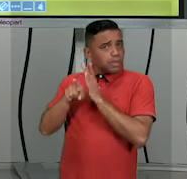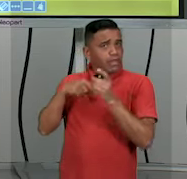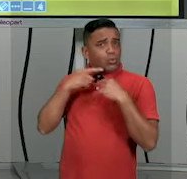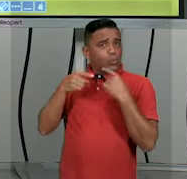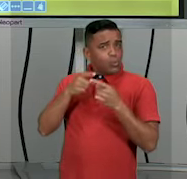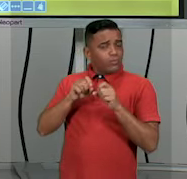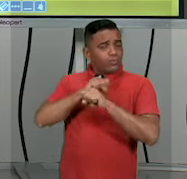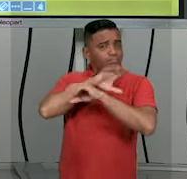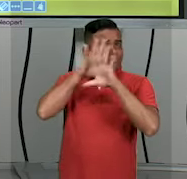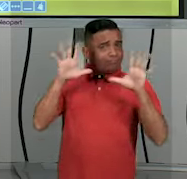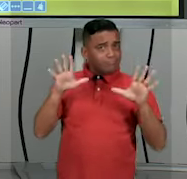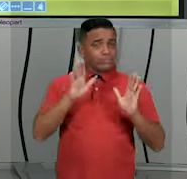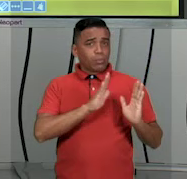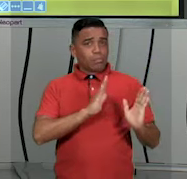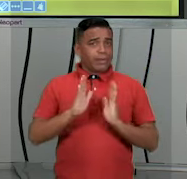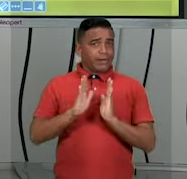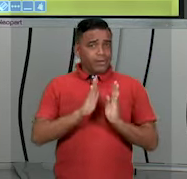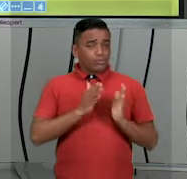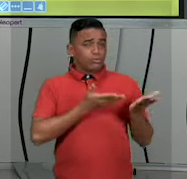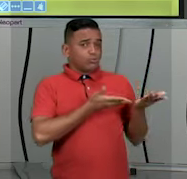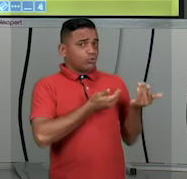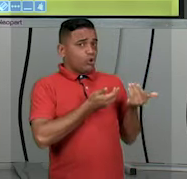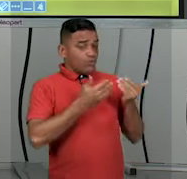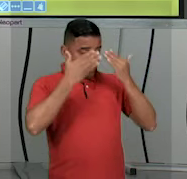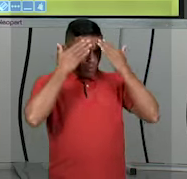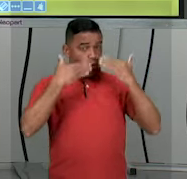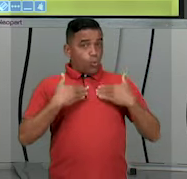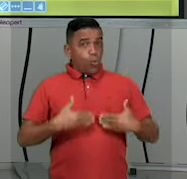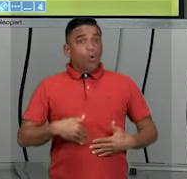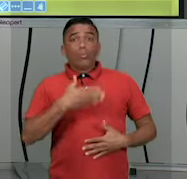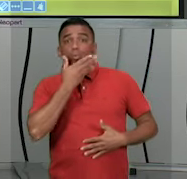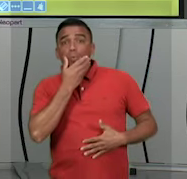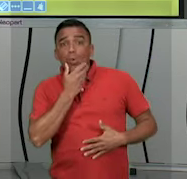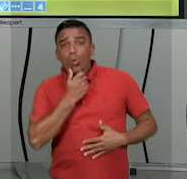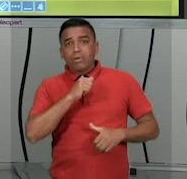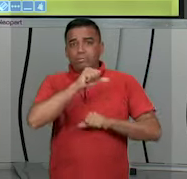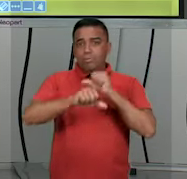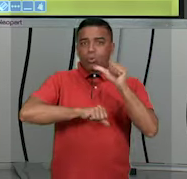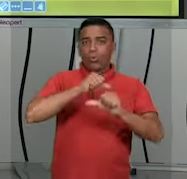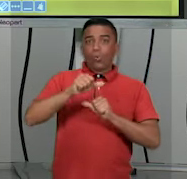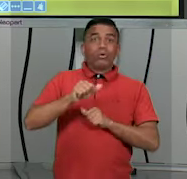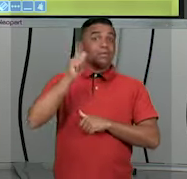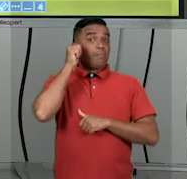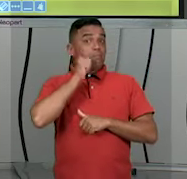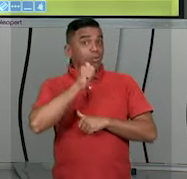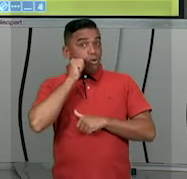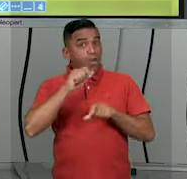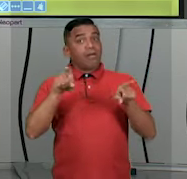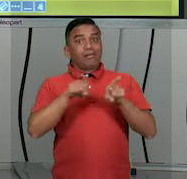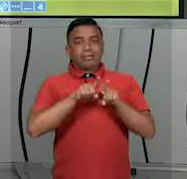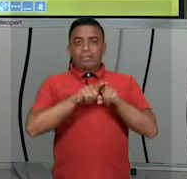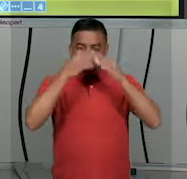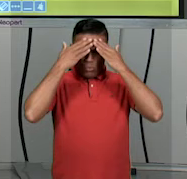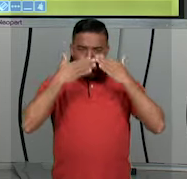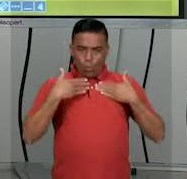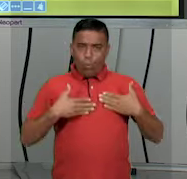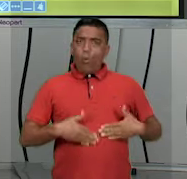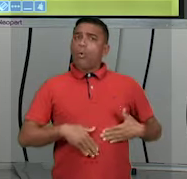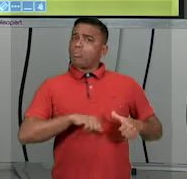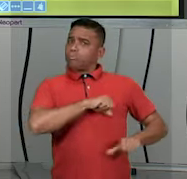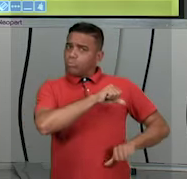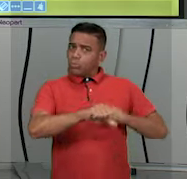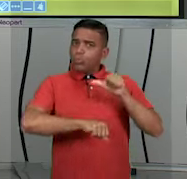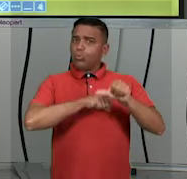adolescência é essa fase, onde o corpo dos meninos se modifica, o corpo das meninas se modifica também.